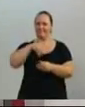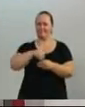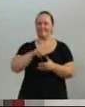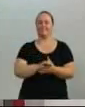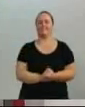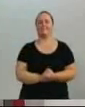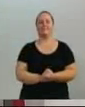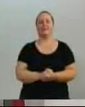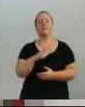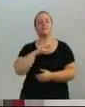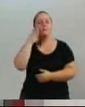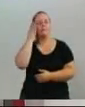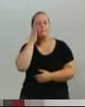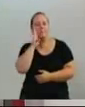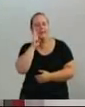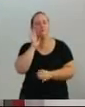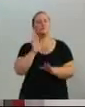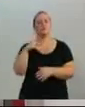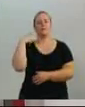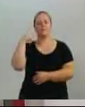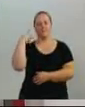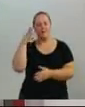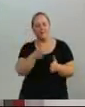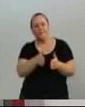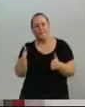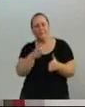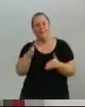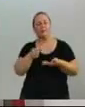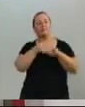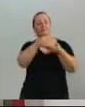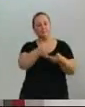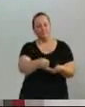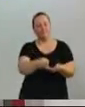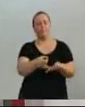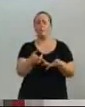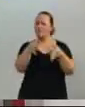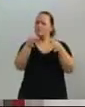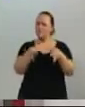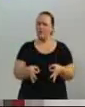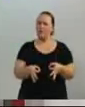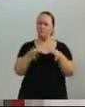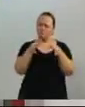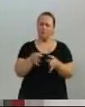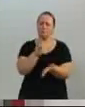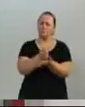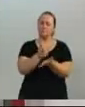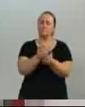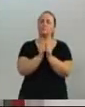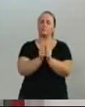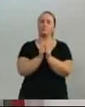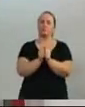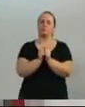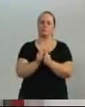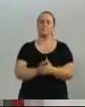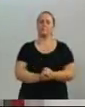foi vereador nesse período, apoiaram, e nada mais justo de continuarem juntos. Nada mais